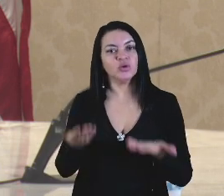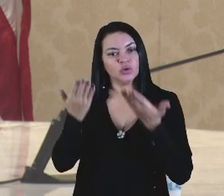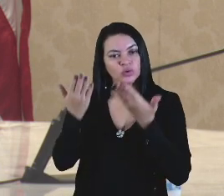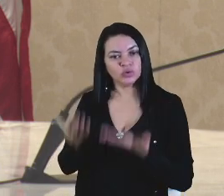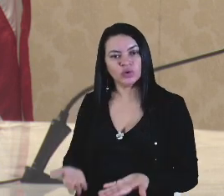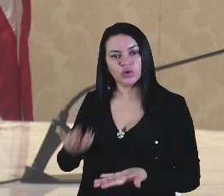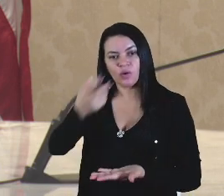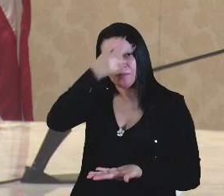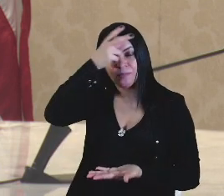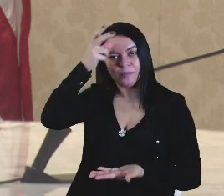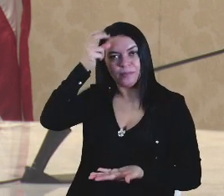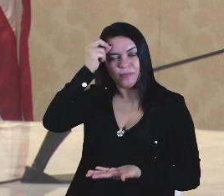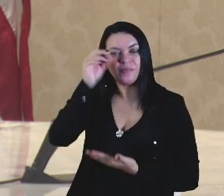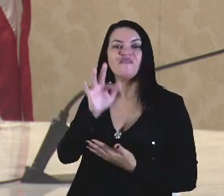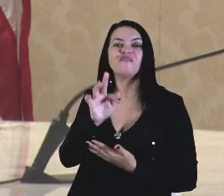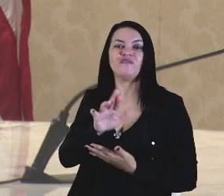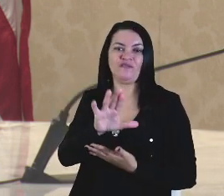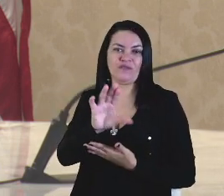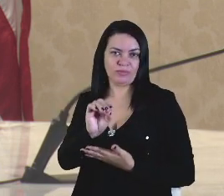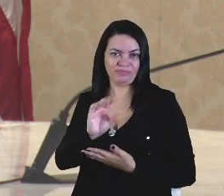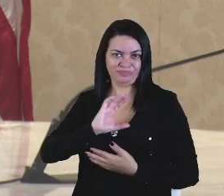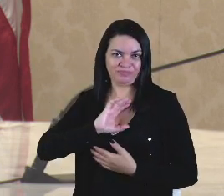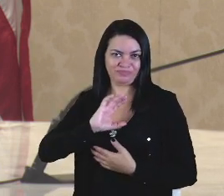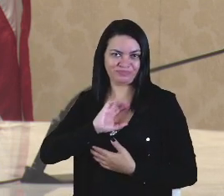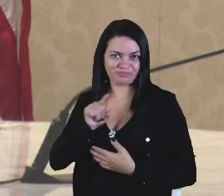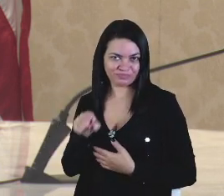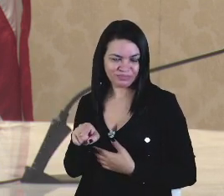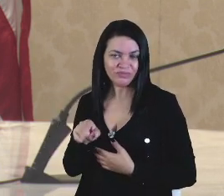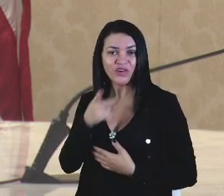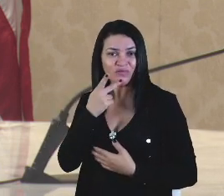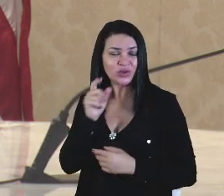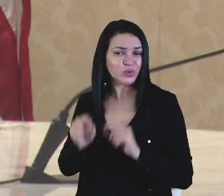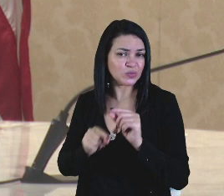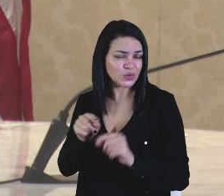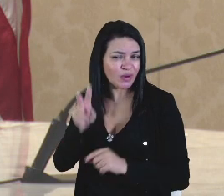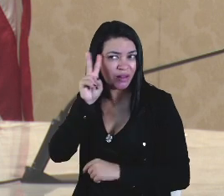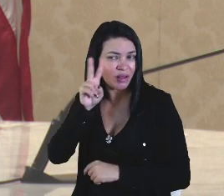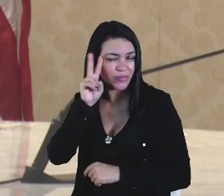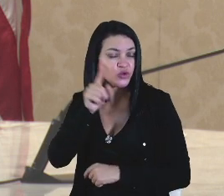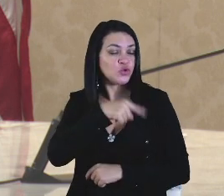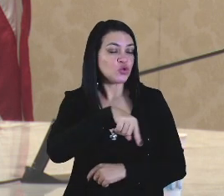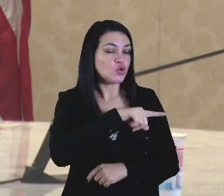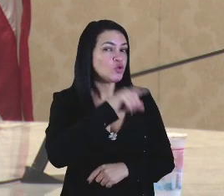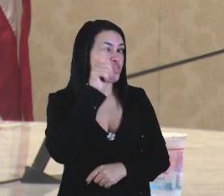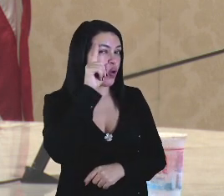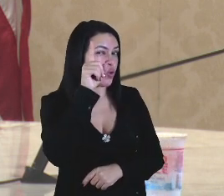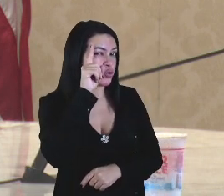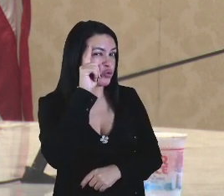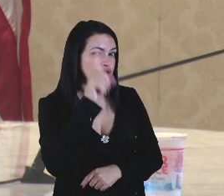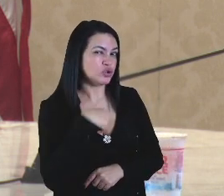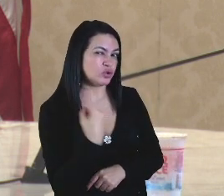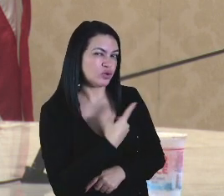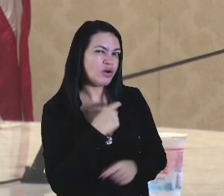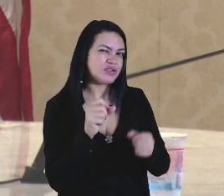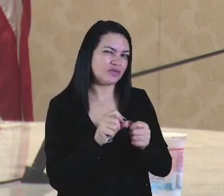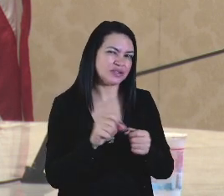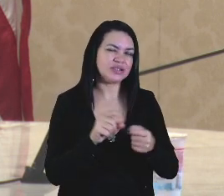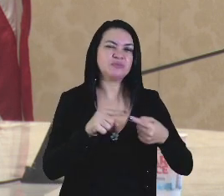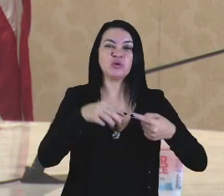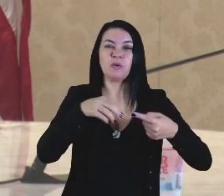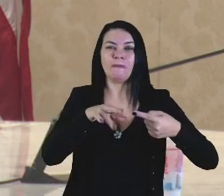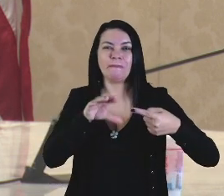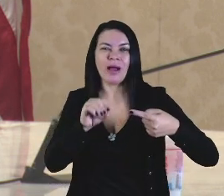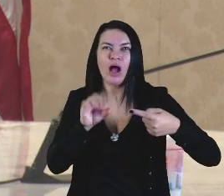prefeito Fábio lembrou que, além de tudo que fazemos todos os dias com nossos hospitais macro-regionais,